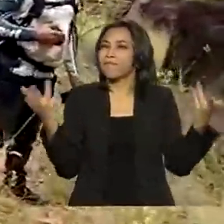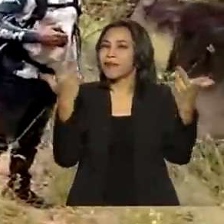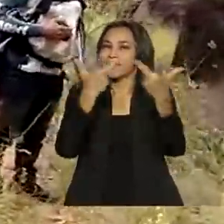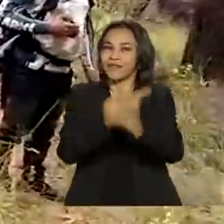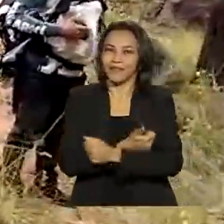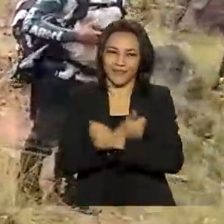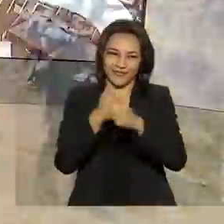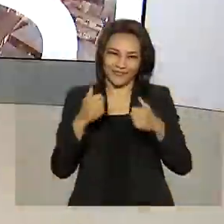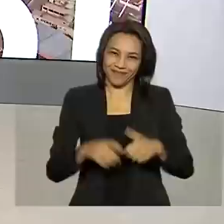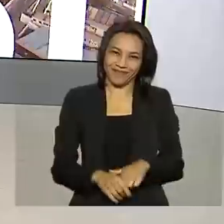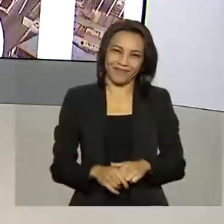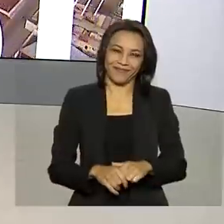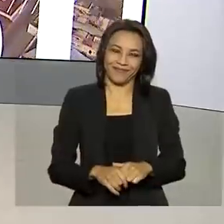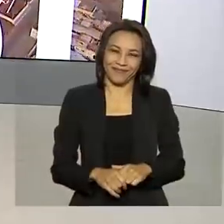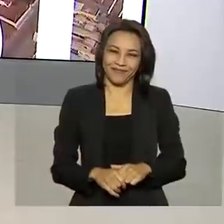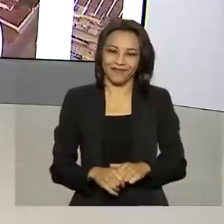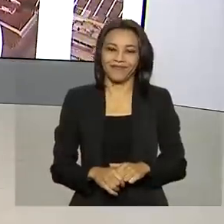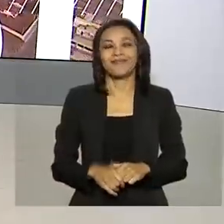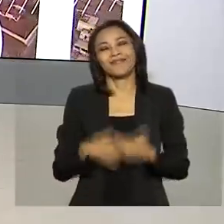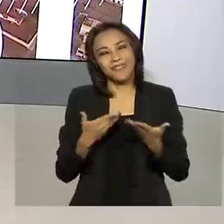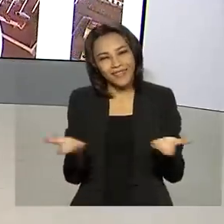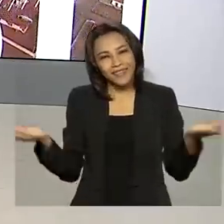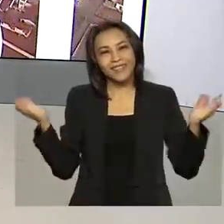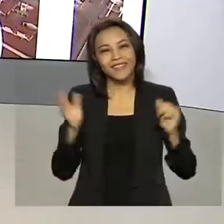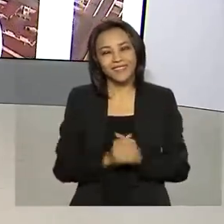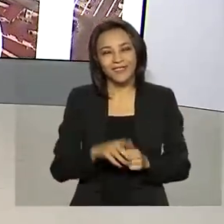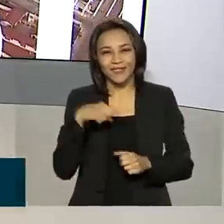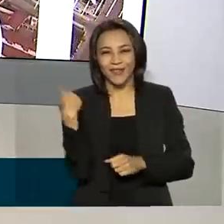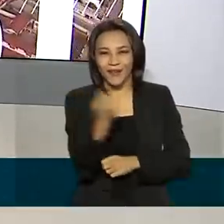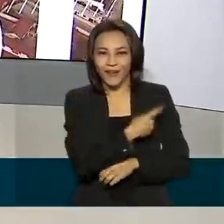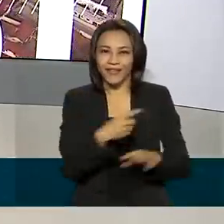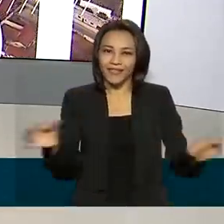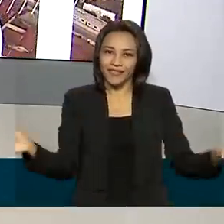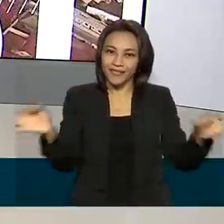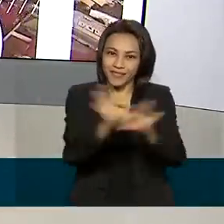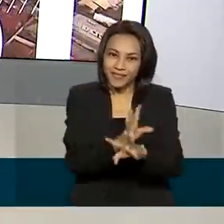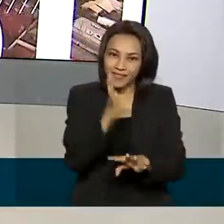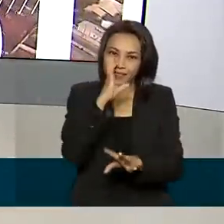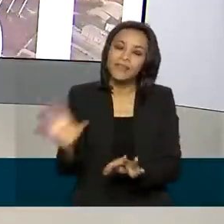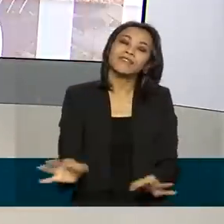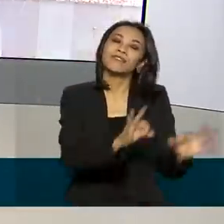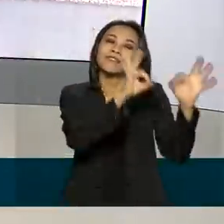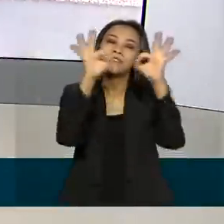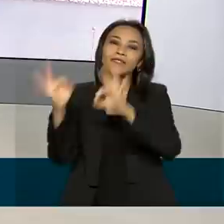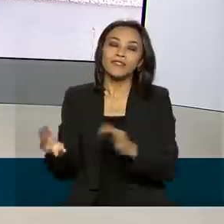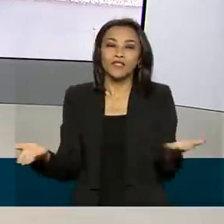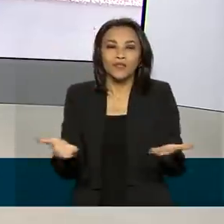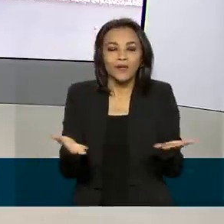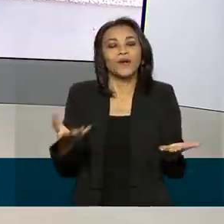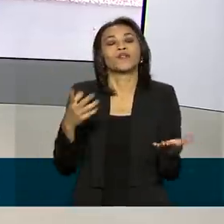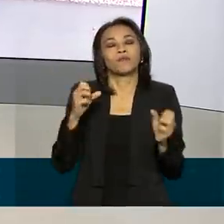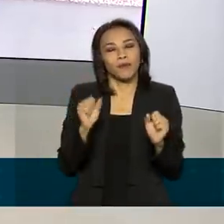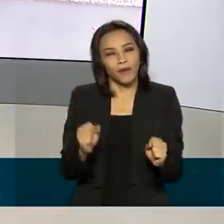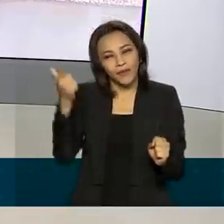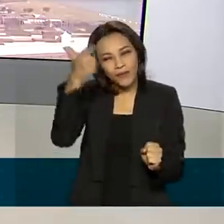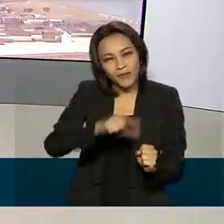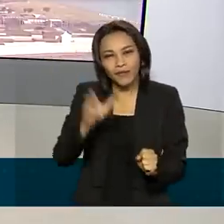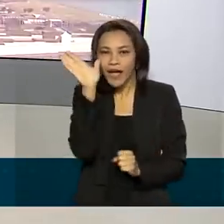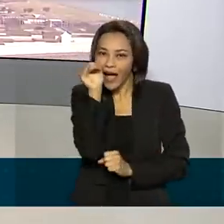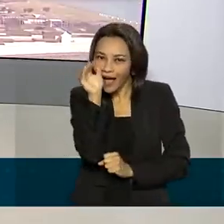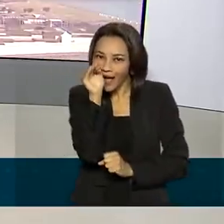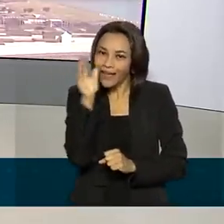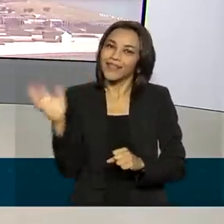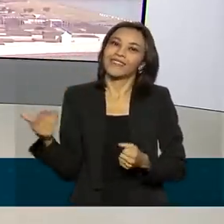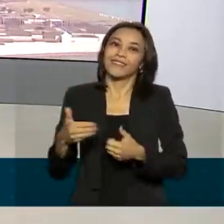Maravilhoso! É isso! O Brasil em Dia termina aqui. As reportagens de hoje, você pode rever nas nossas redes